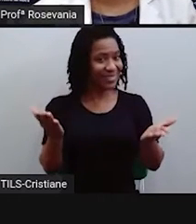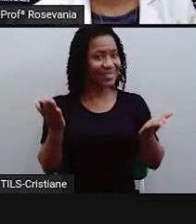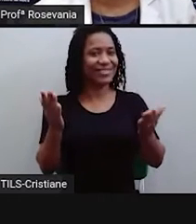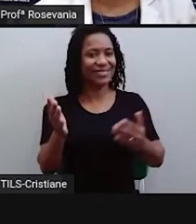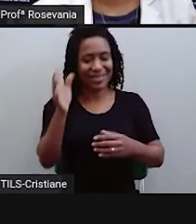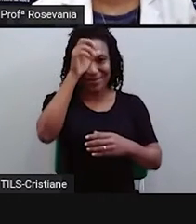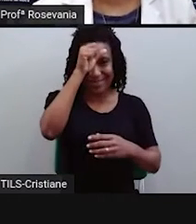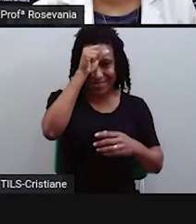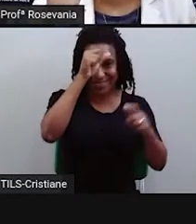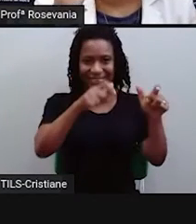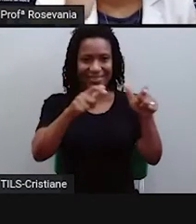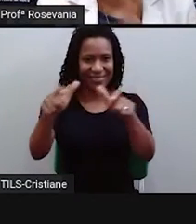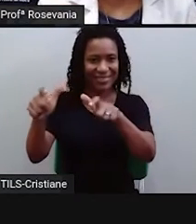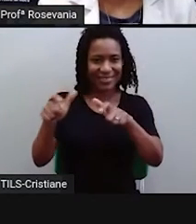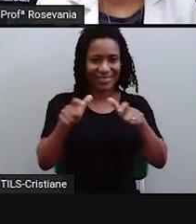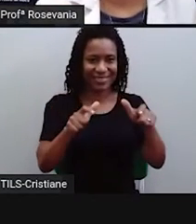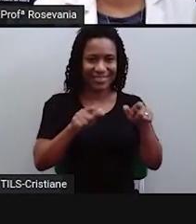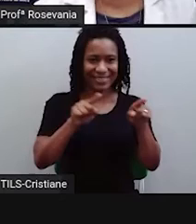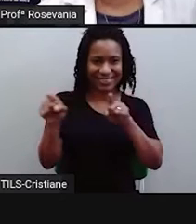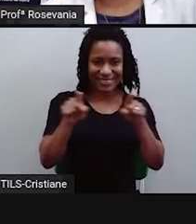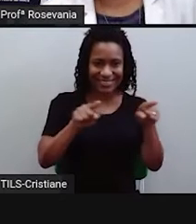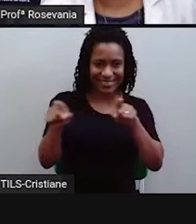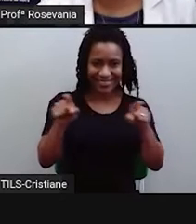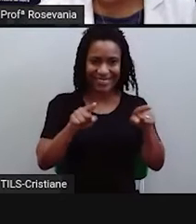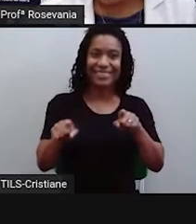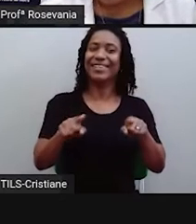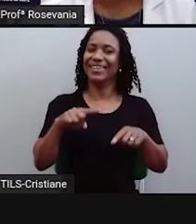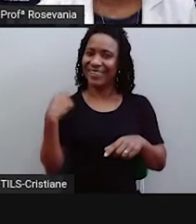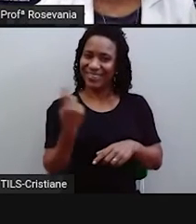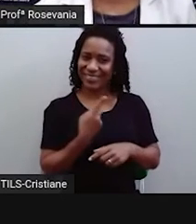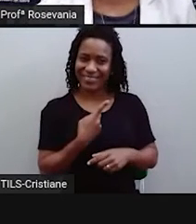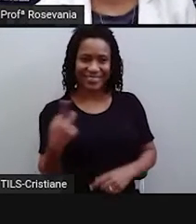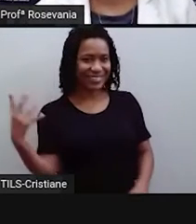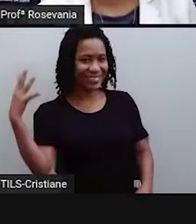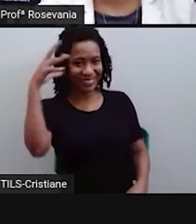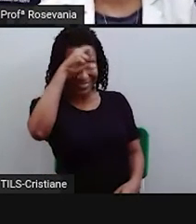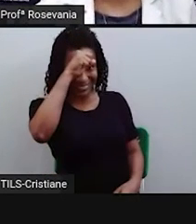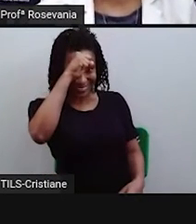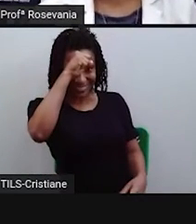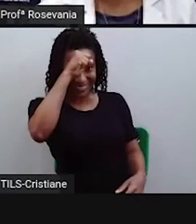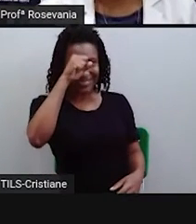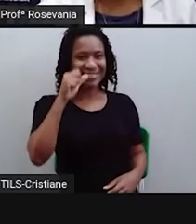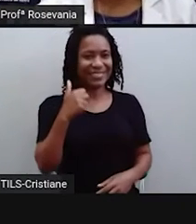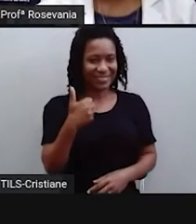localizar direitinho, para a gente lacrar esse conteúdo aí. Vamos lá?